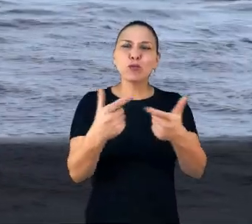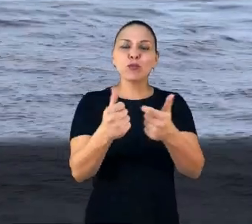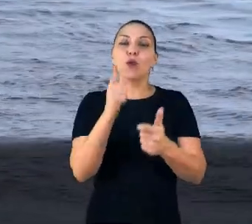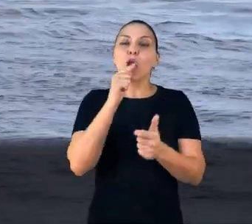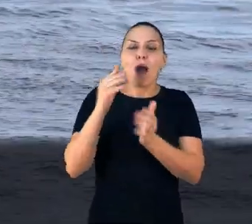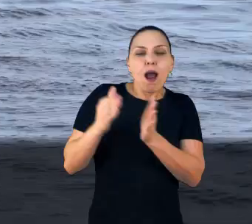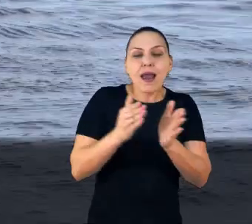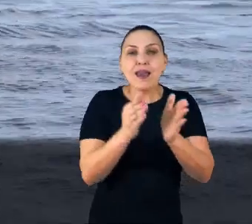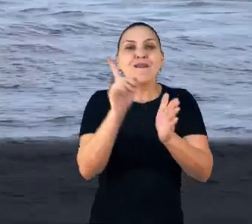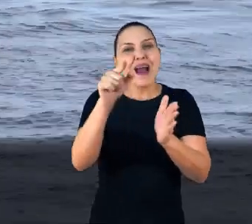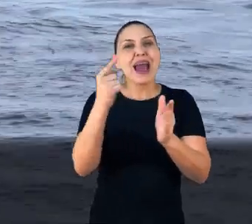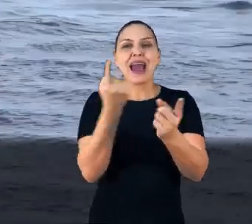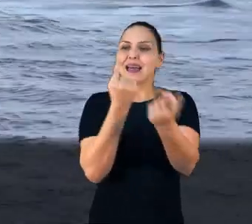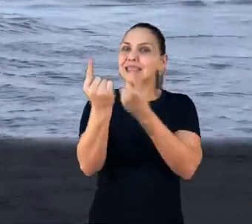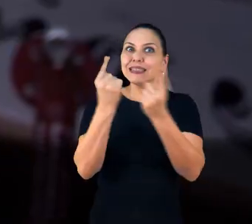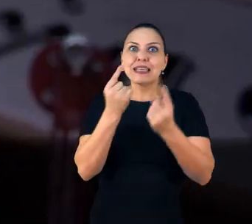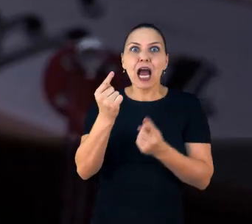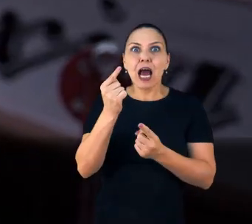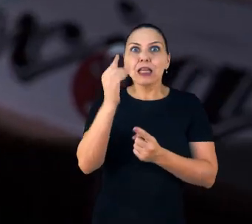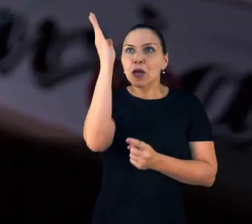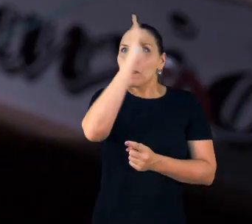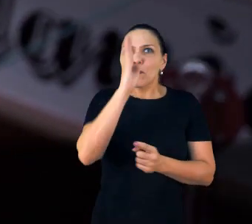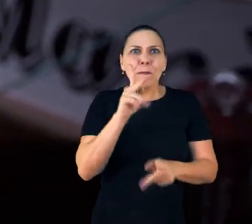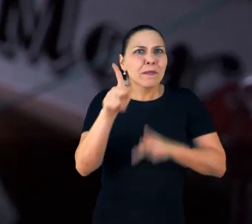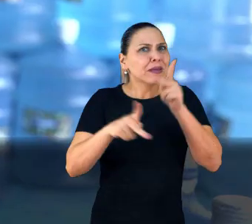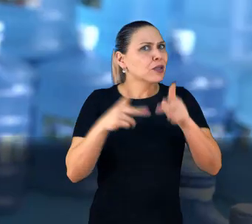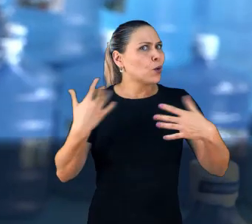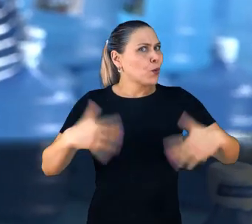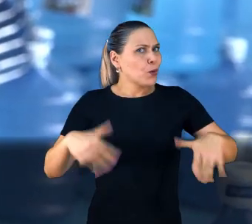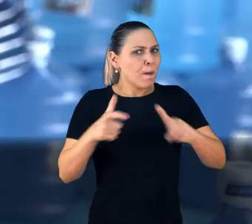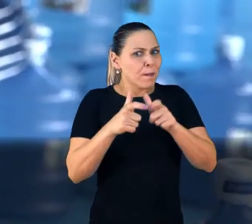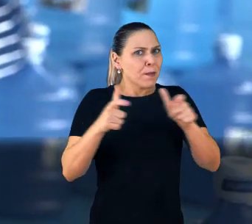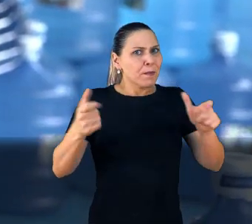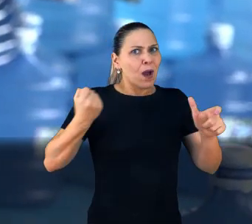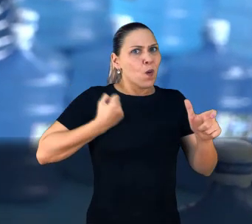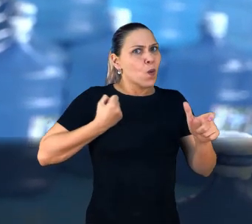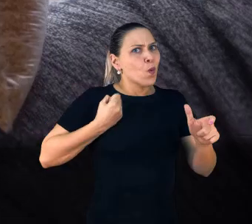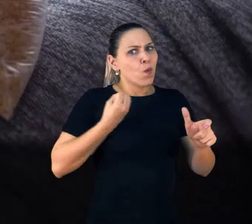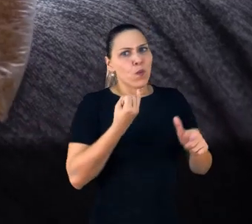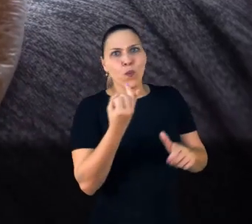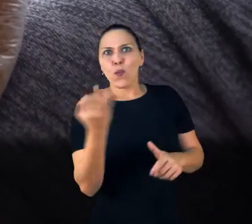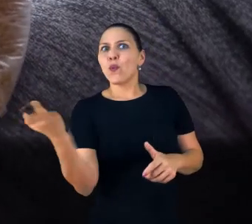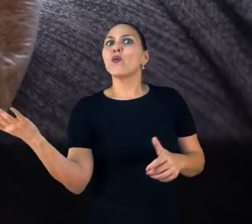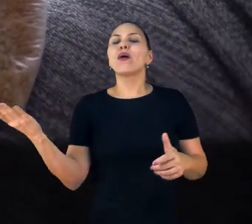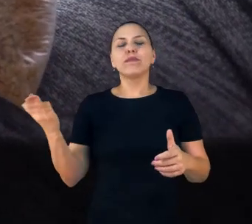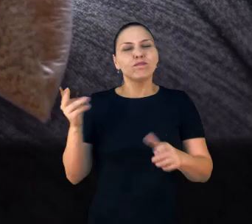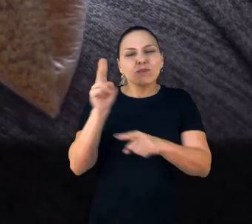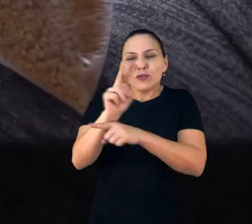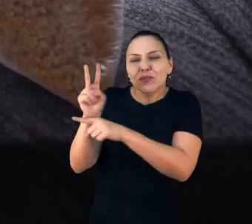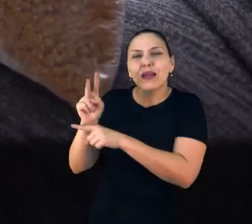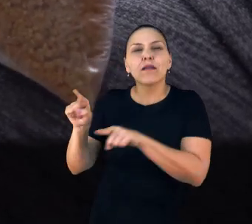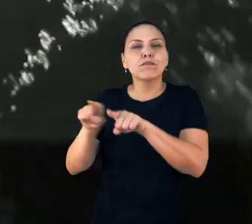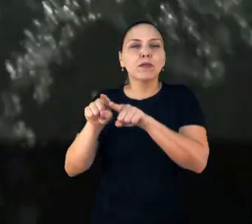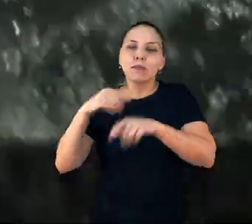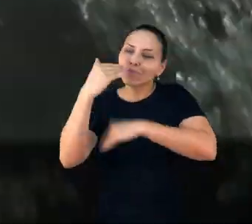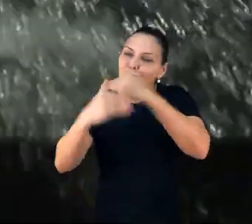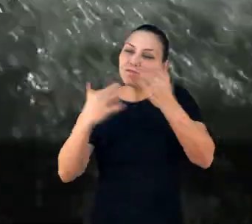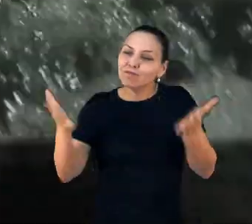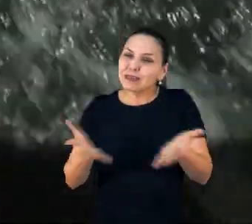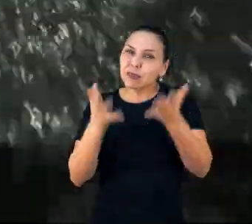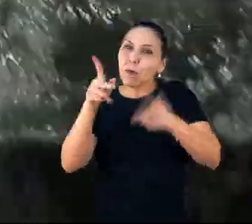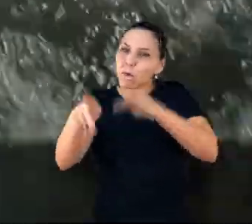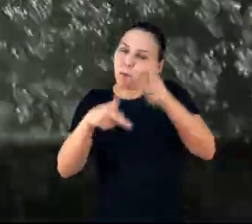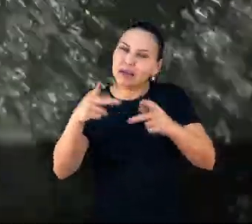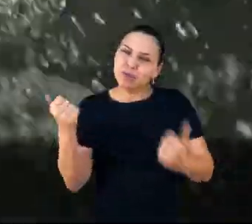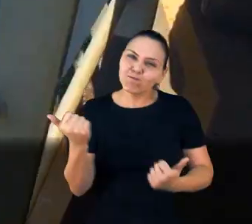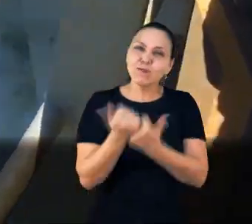estradas para um grande número de brasileiros. Cuidar deles e trabalhar pelo desenvolvimento que eles trazem para o país também